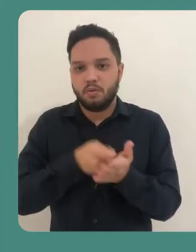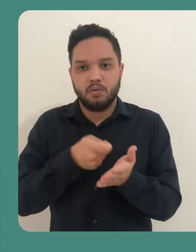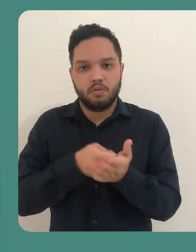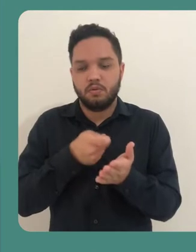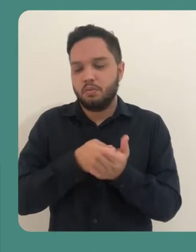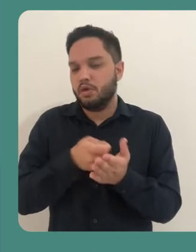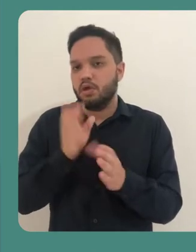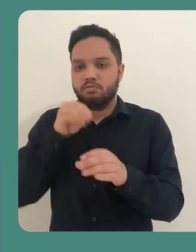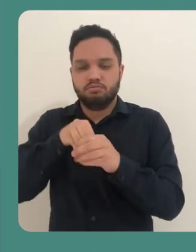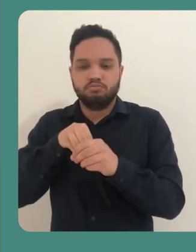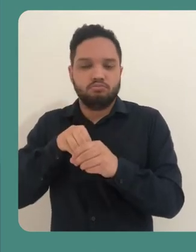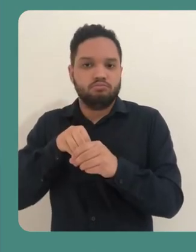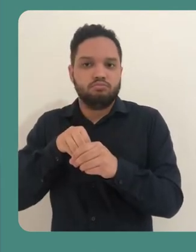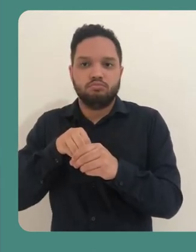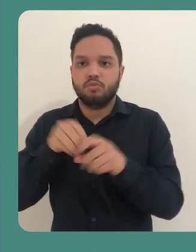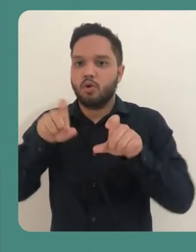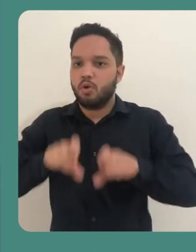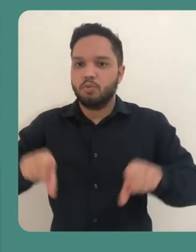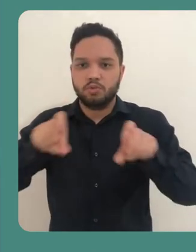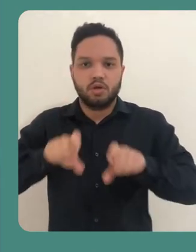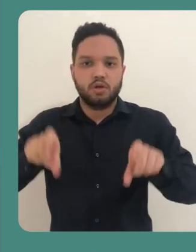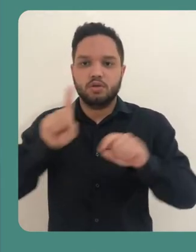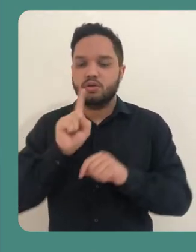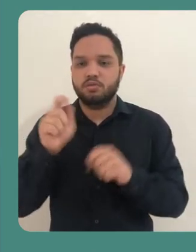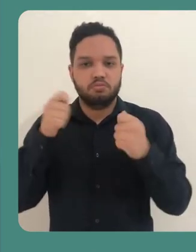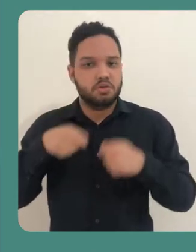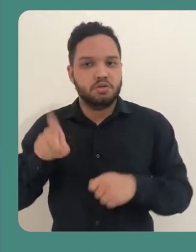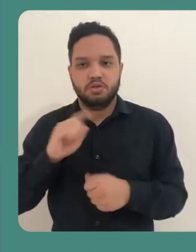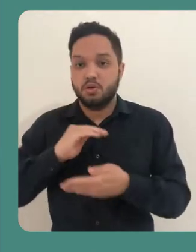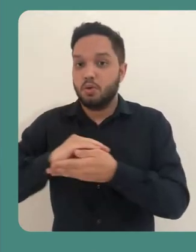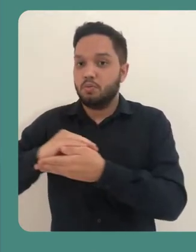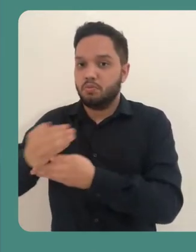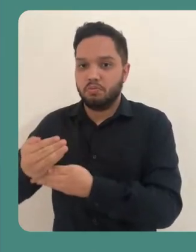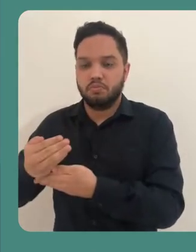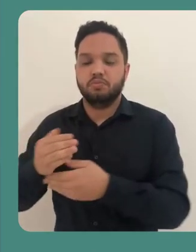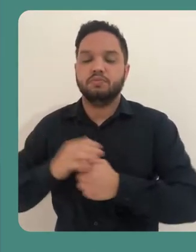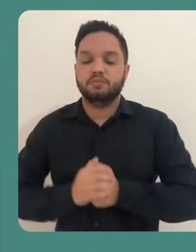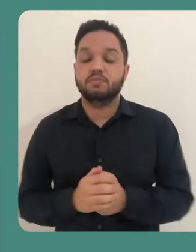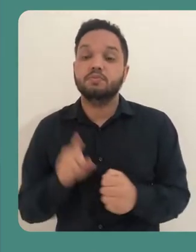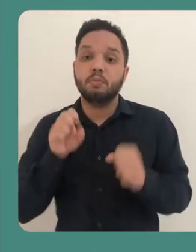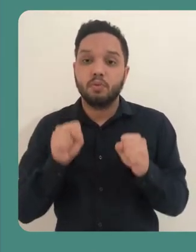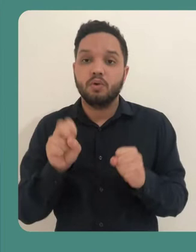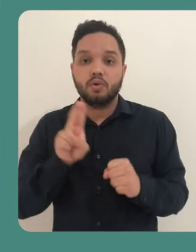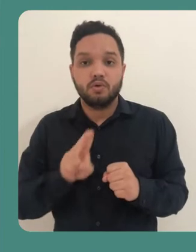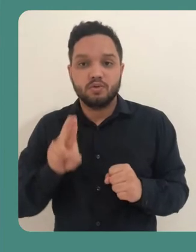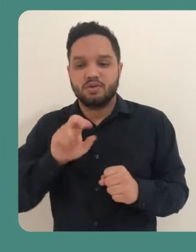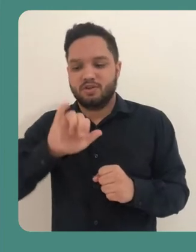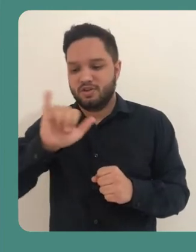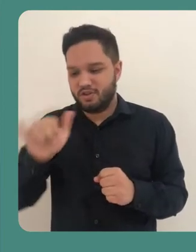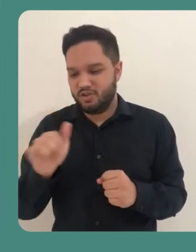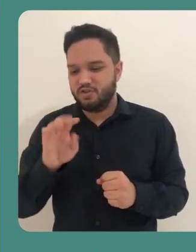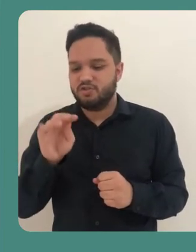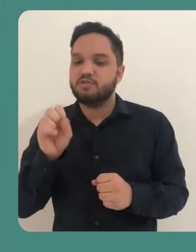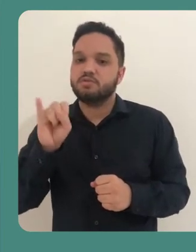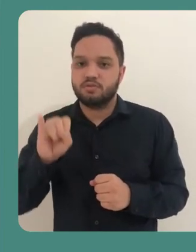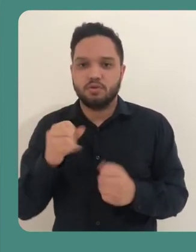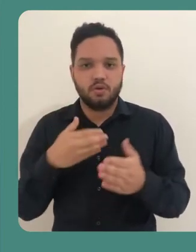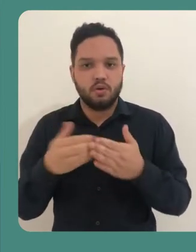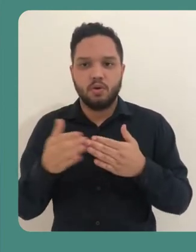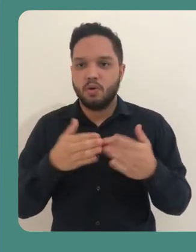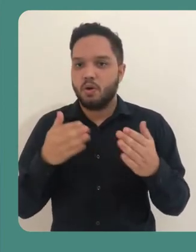aplicativos, nem mesmo instalação em seu computador de mesa ou notebook. Você pode utilizar o Jitsi